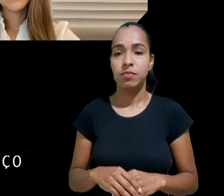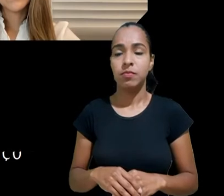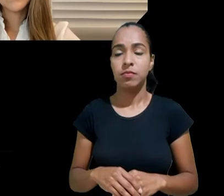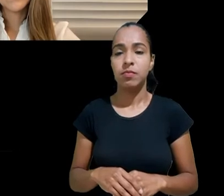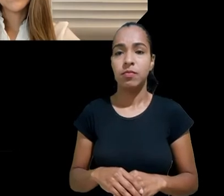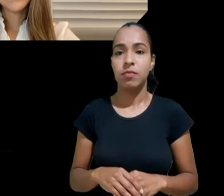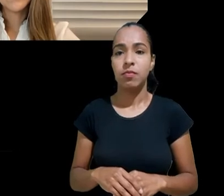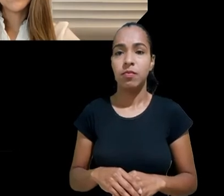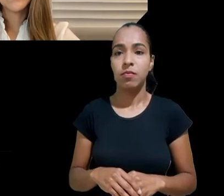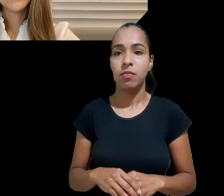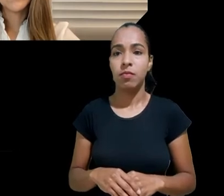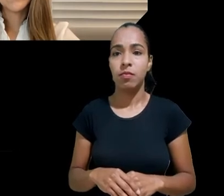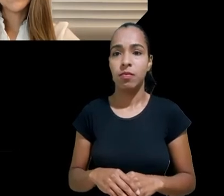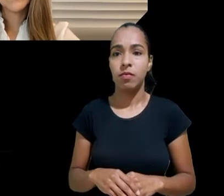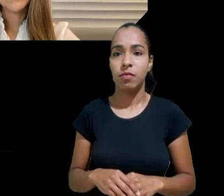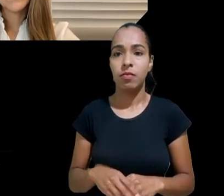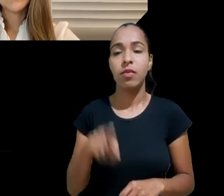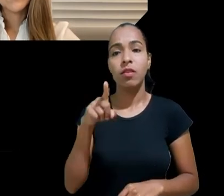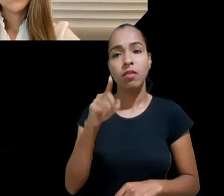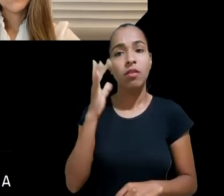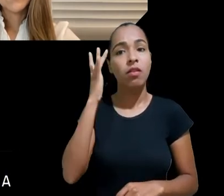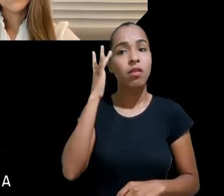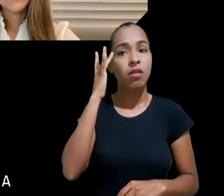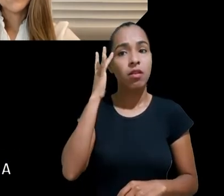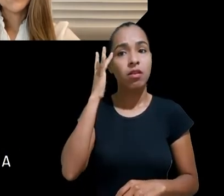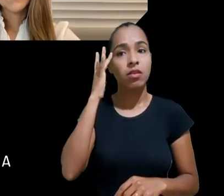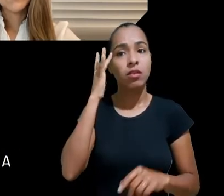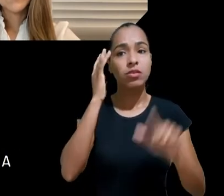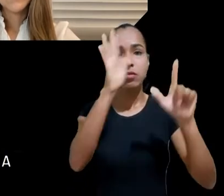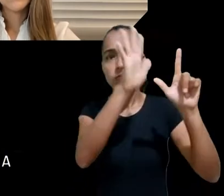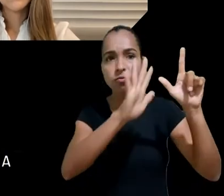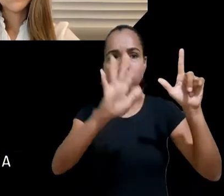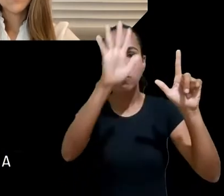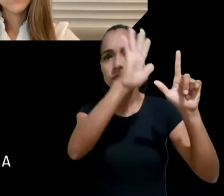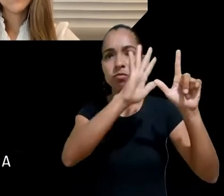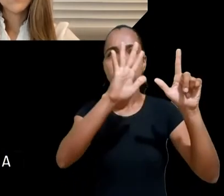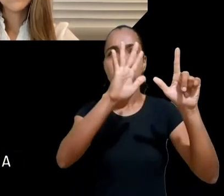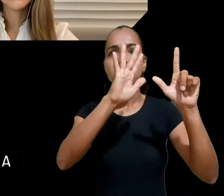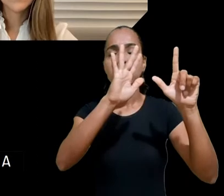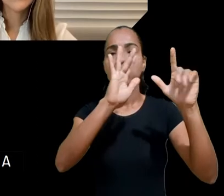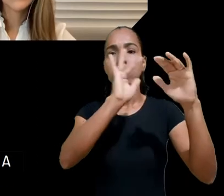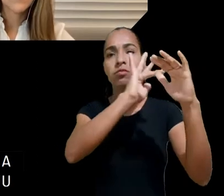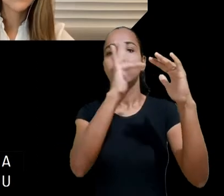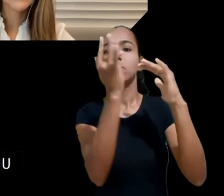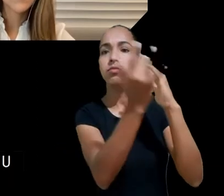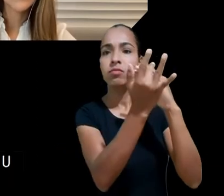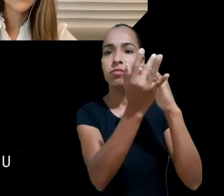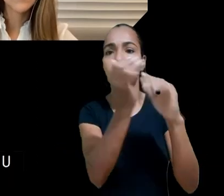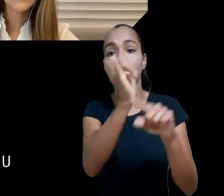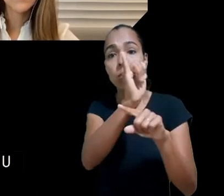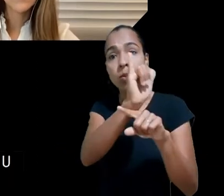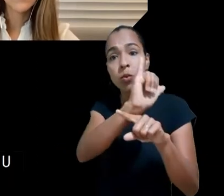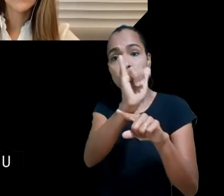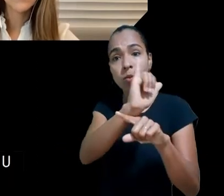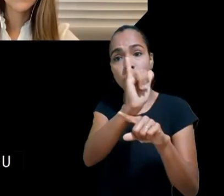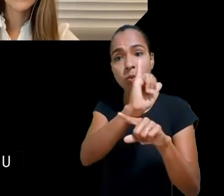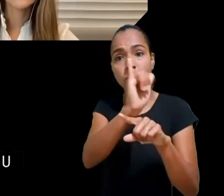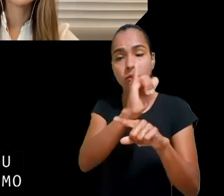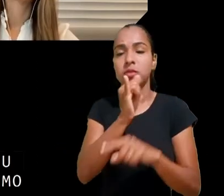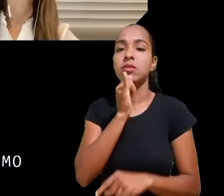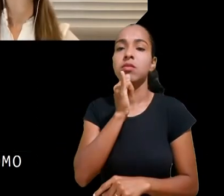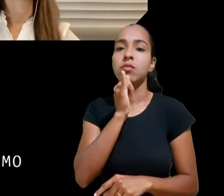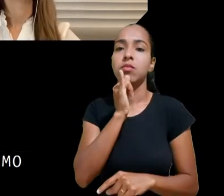plataformas digitais, eu acho que a gente pode usar o YouTube como um bom exemplo, né? Você acha que as plataformas